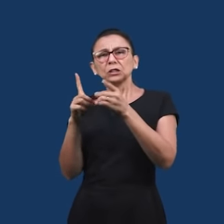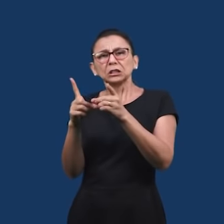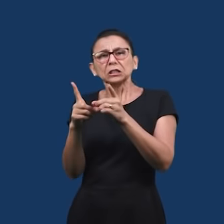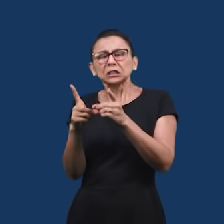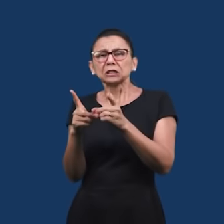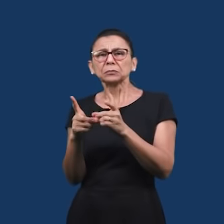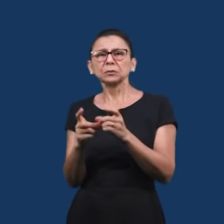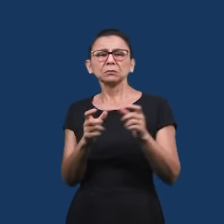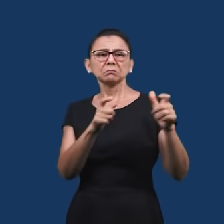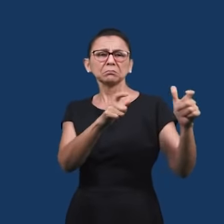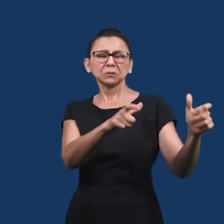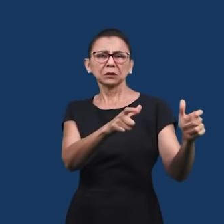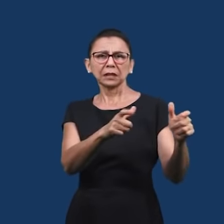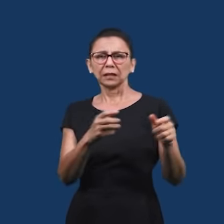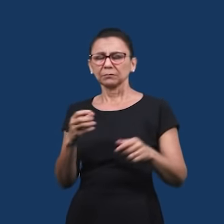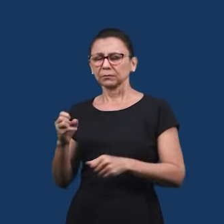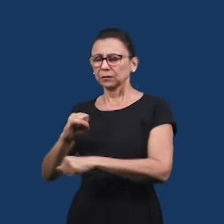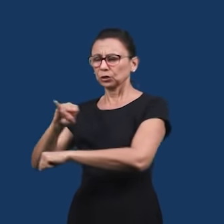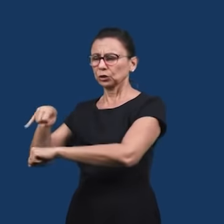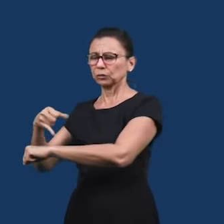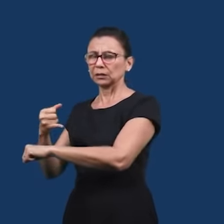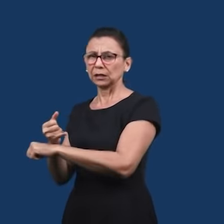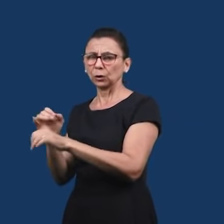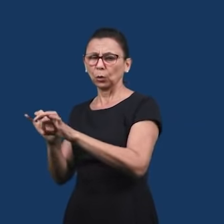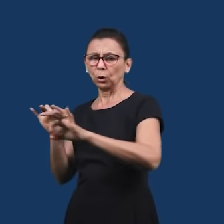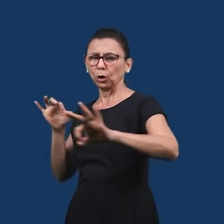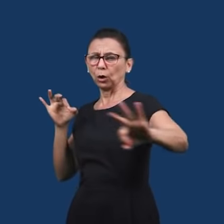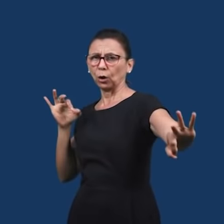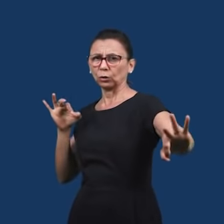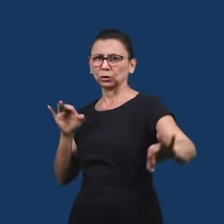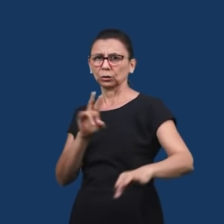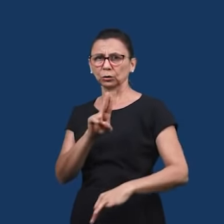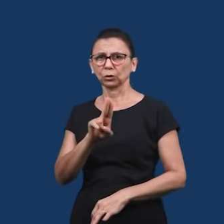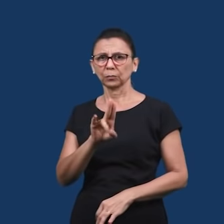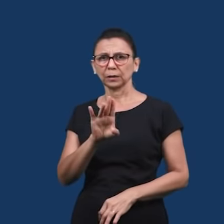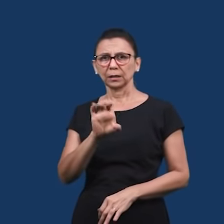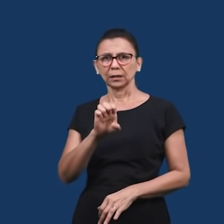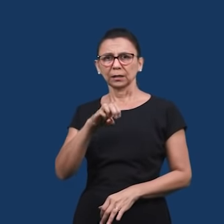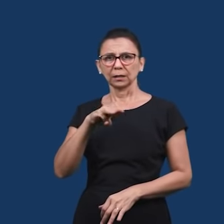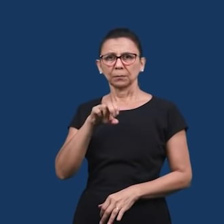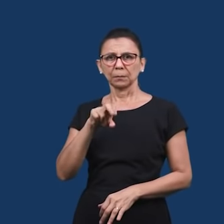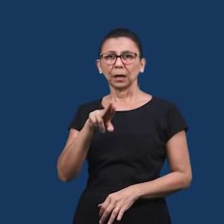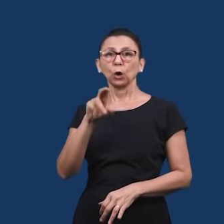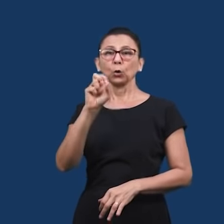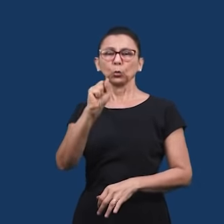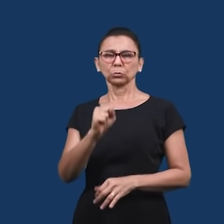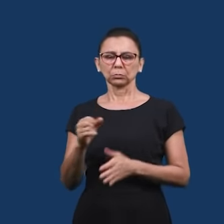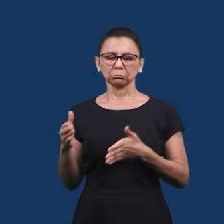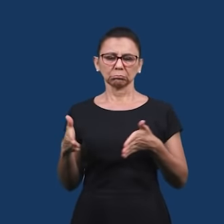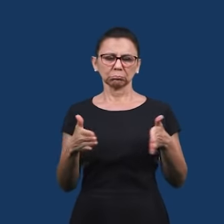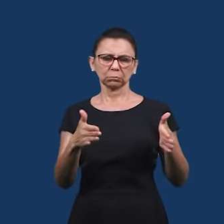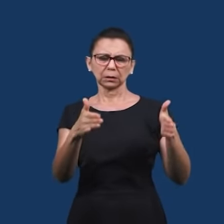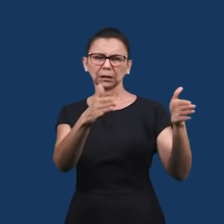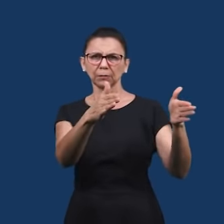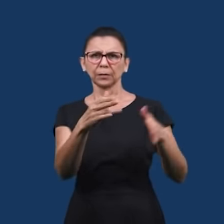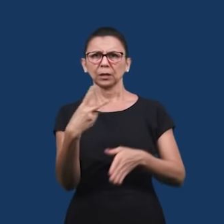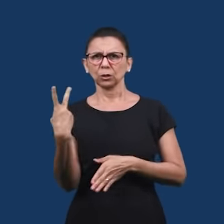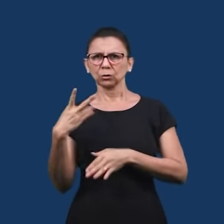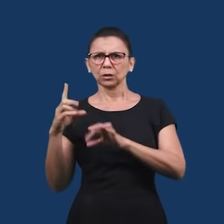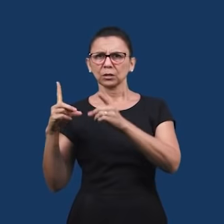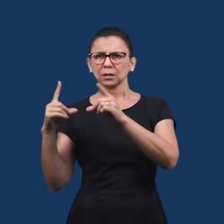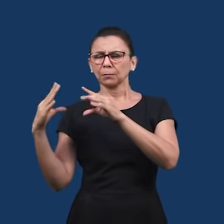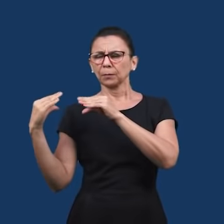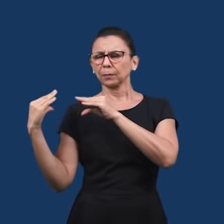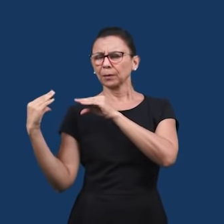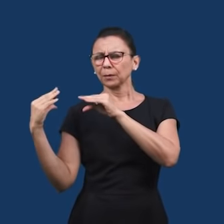deles para uma aldeia que distava de Jerusalém sessenta estádios, cujo nome era Emaús. E iam falando entre si